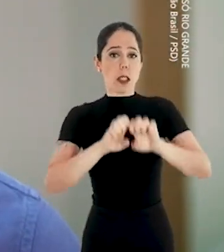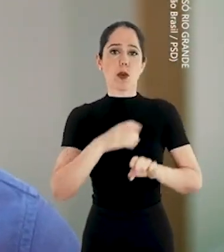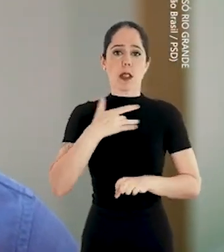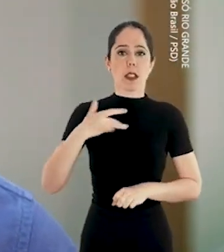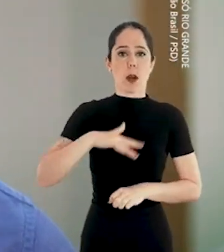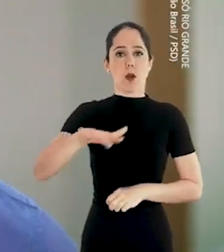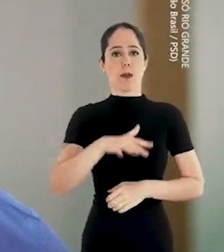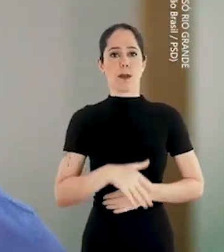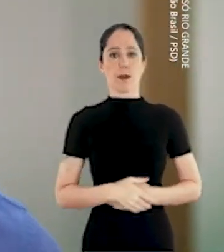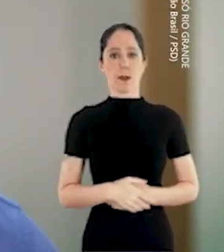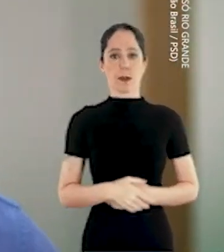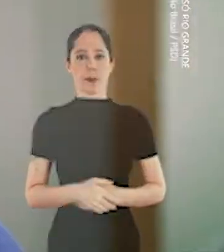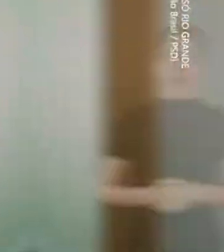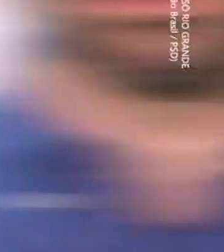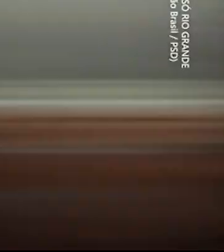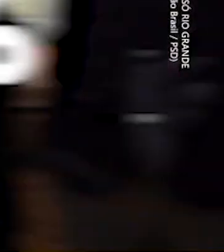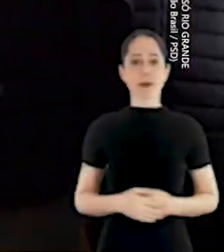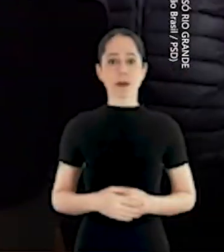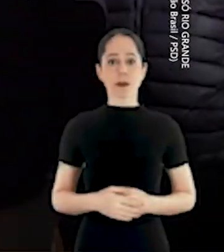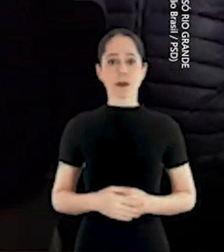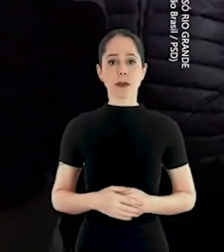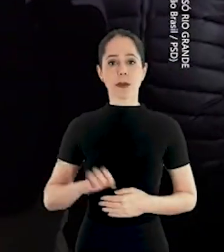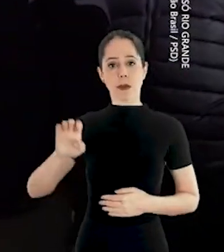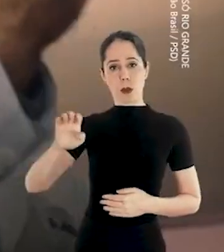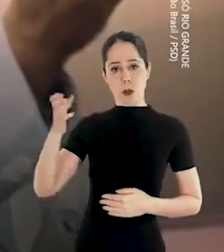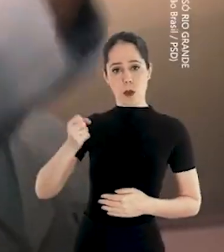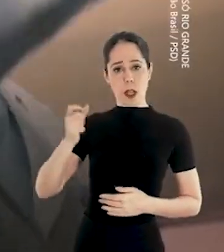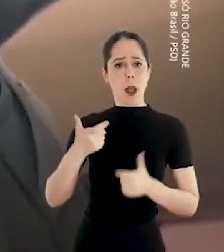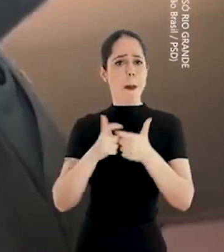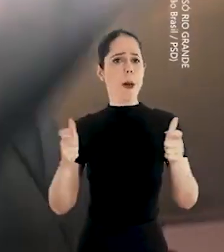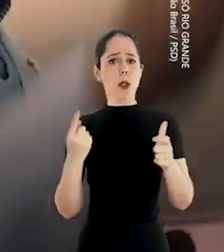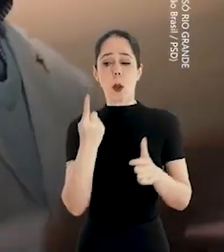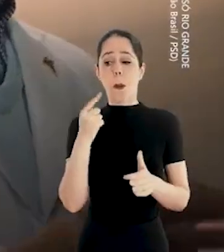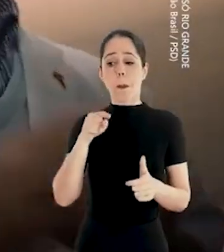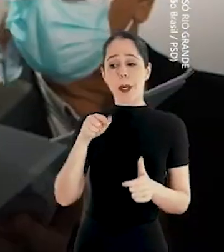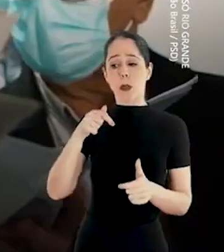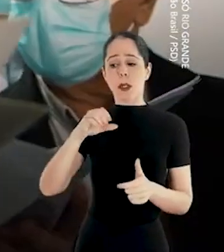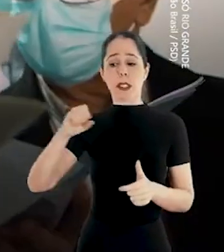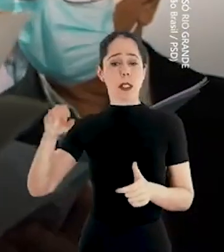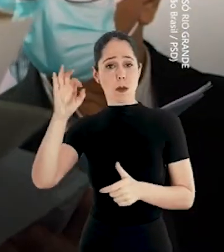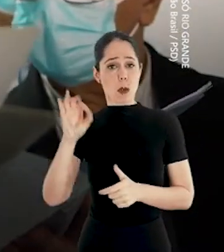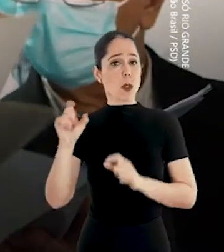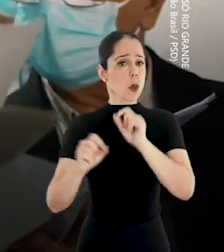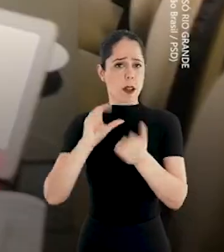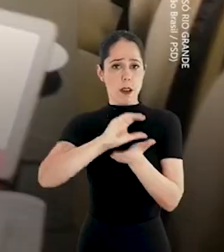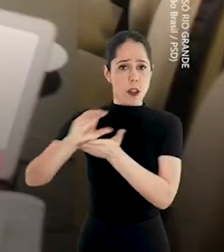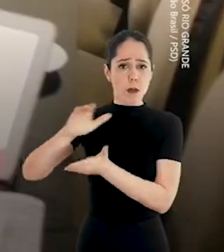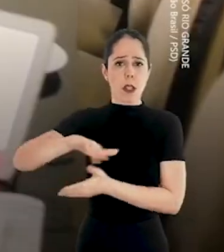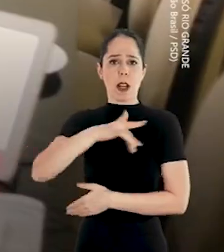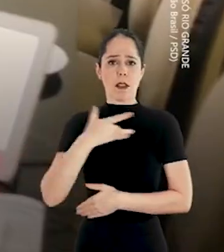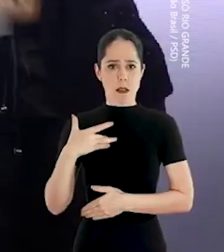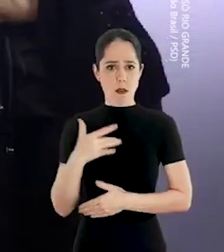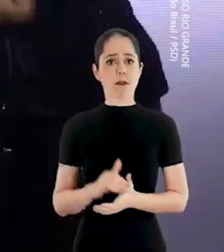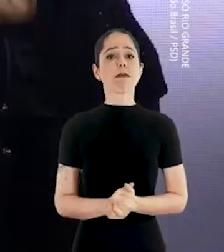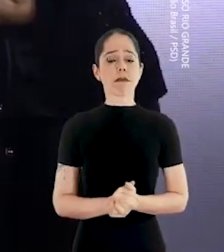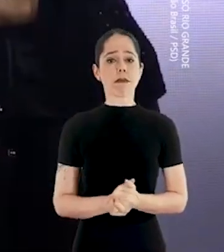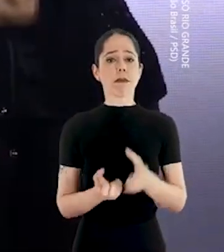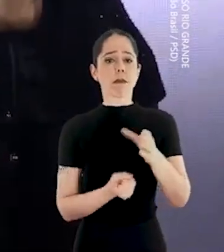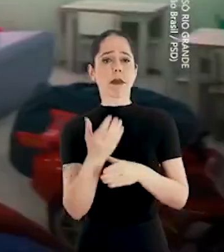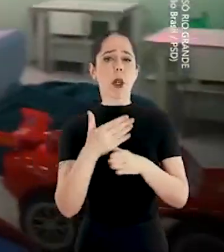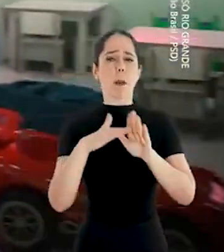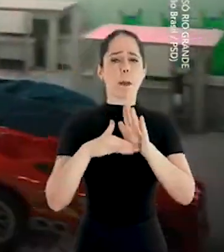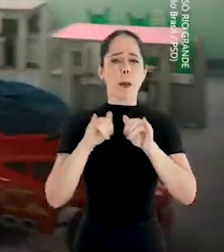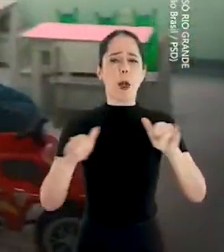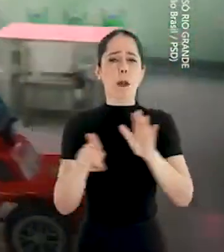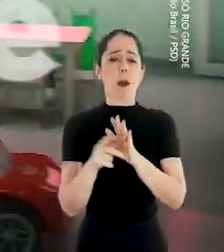para melhorar a estrutura da saúde. Eduardo ampliou em 1.700% os investimentos na saúde. Criou programas